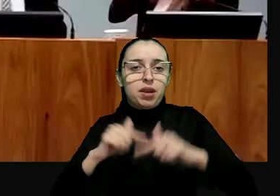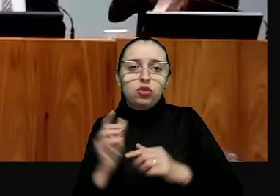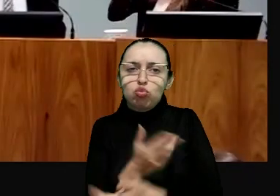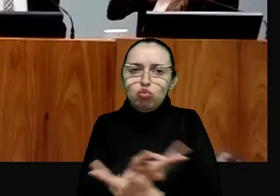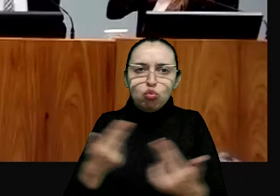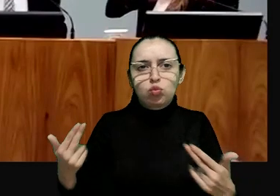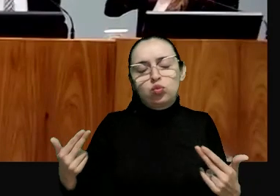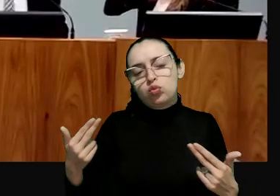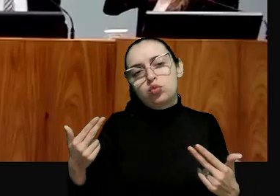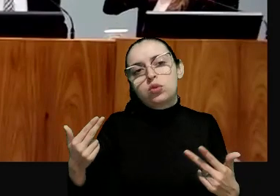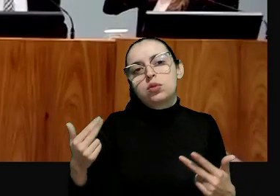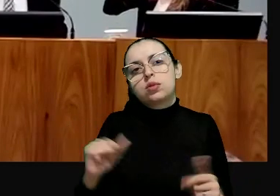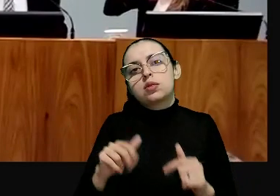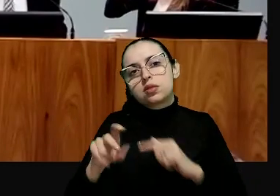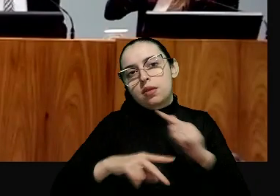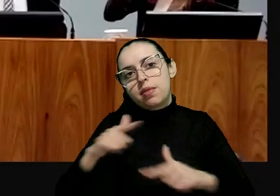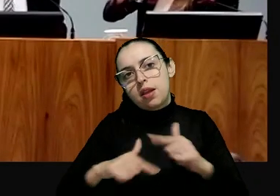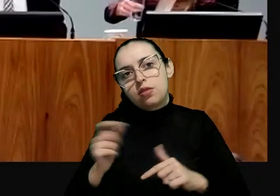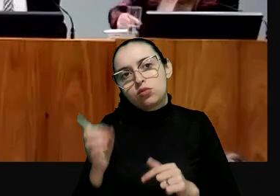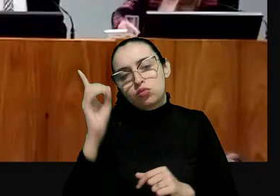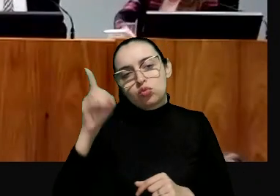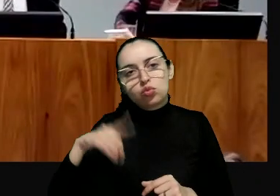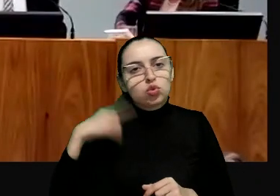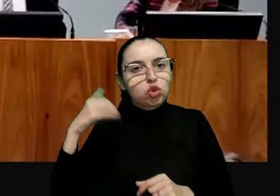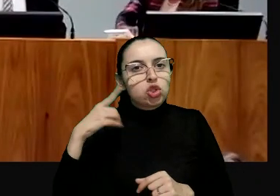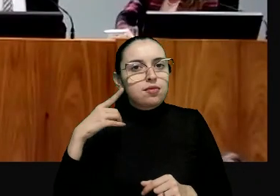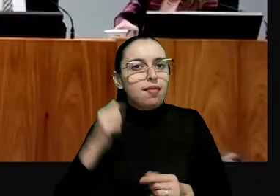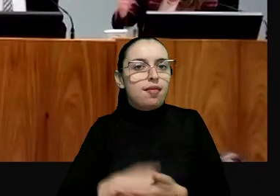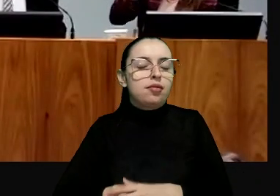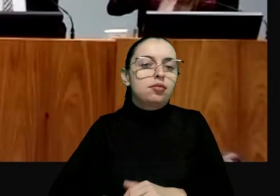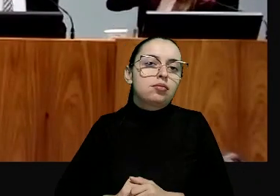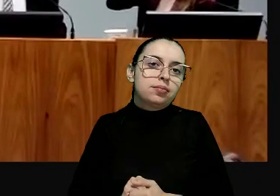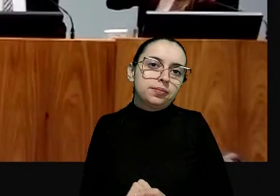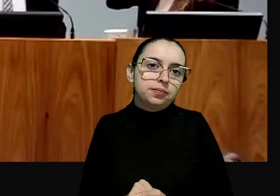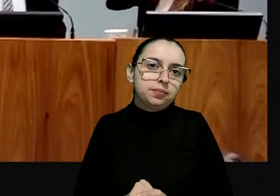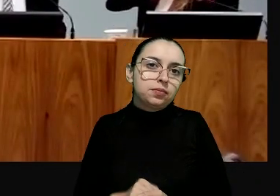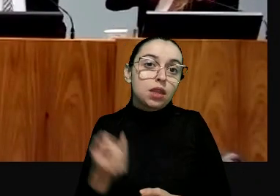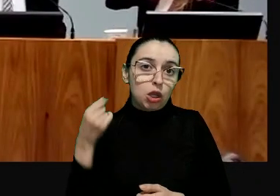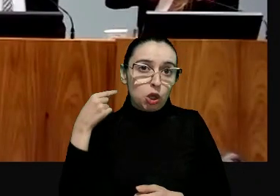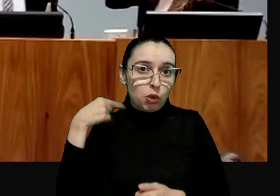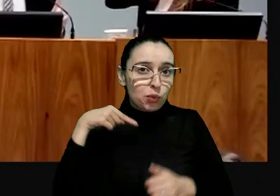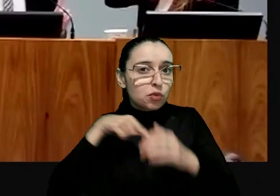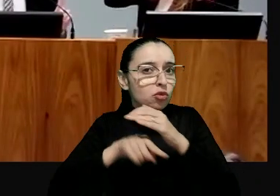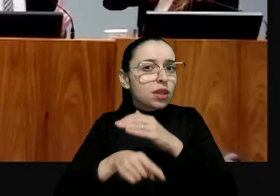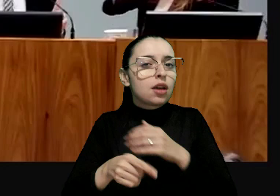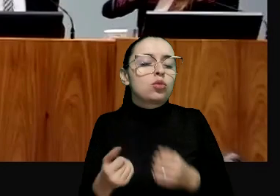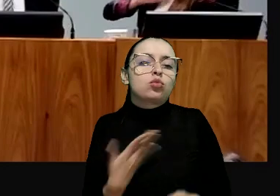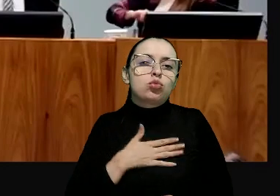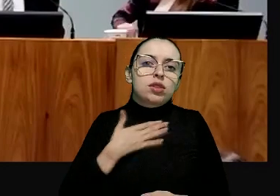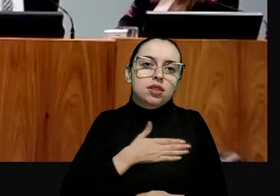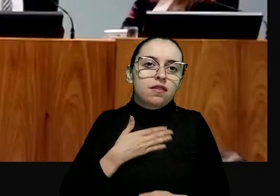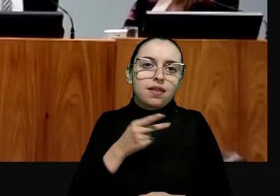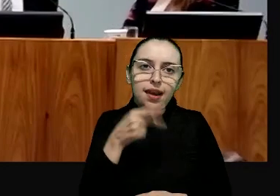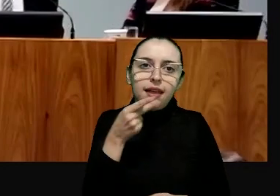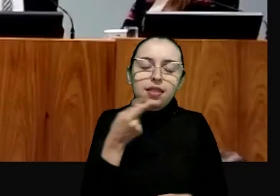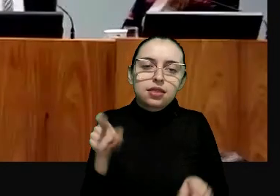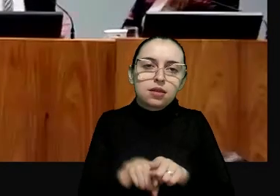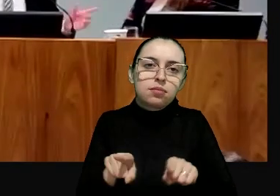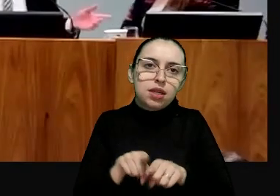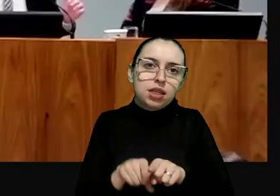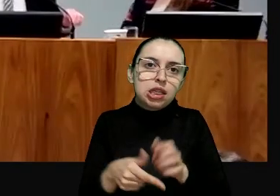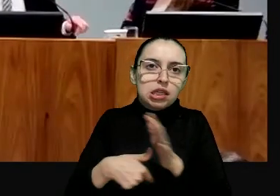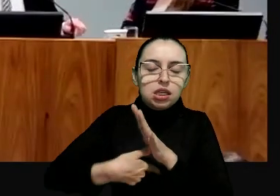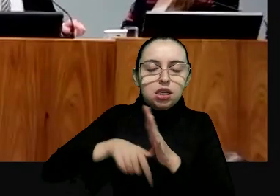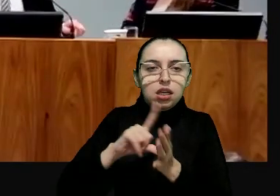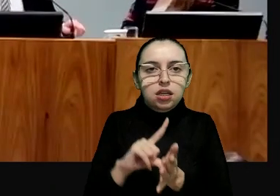e todos os demais operadores do direito. Isso é fundamental. Gostaria também de dizer uma coisa.